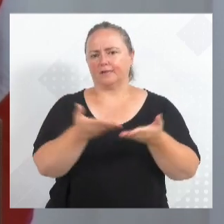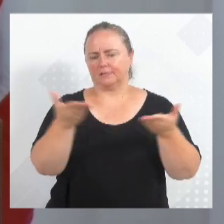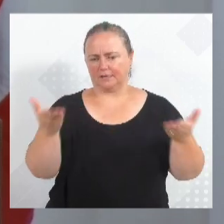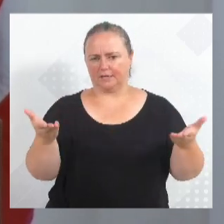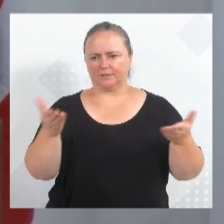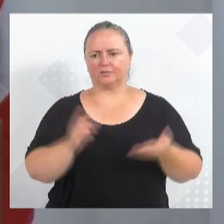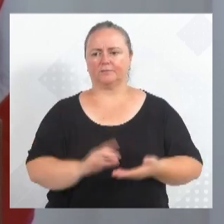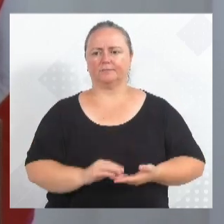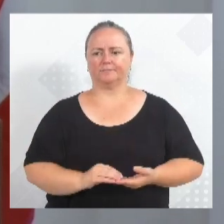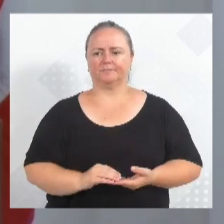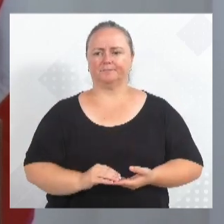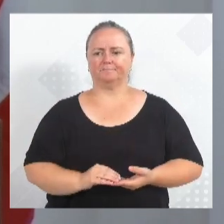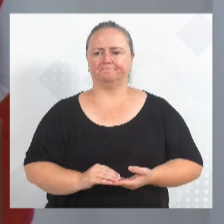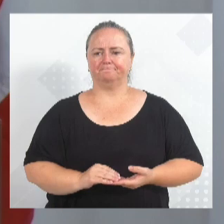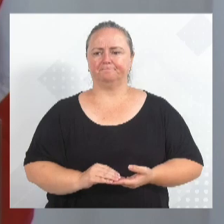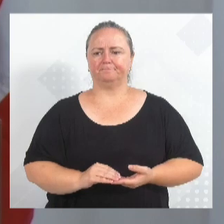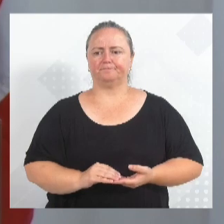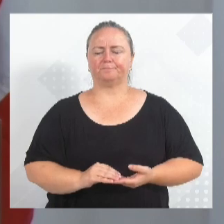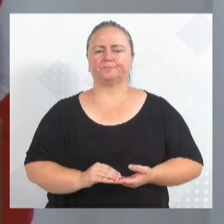E, por último,